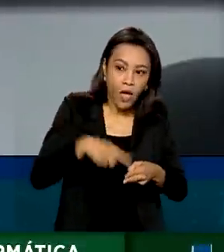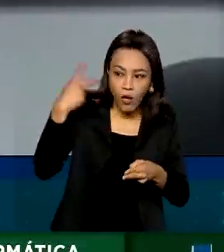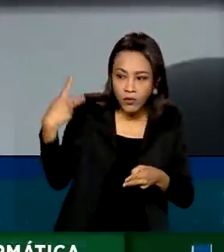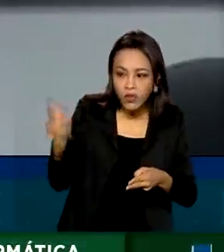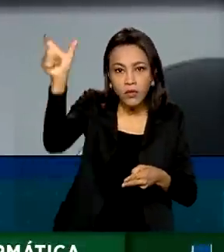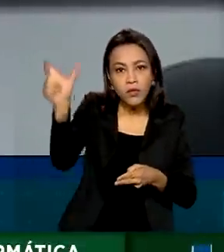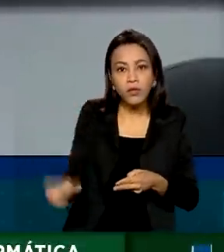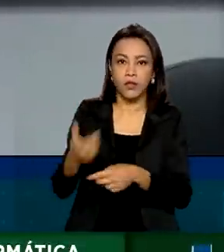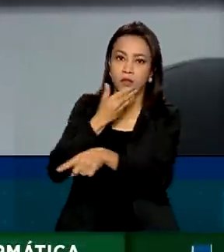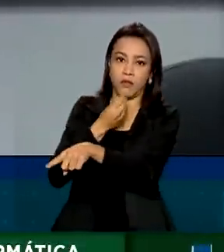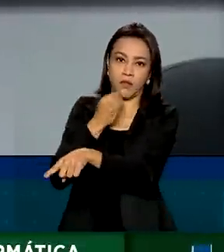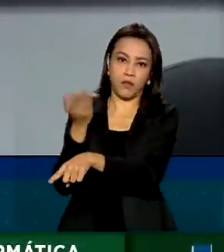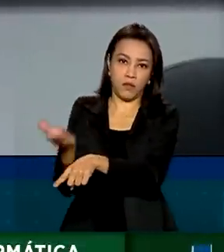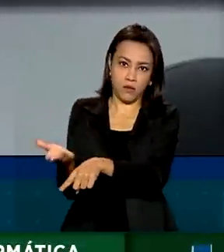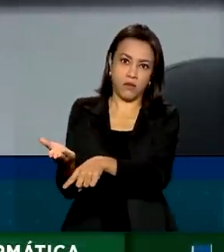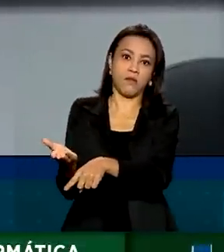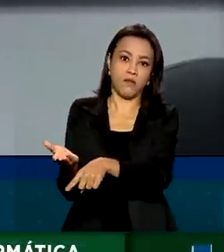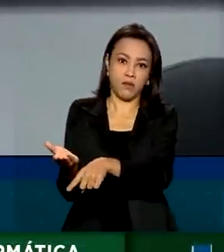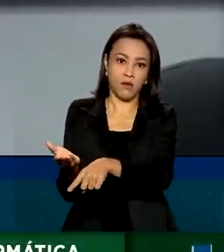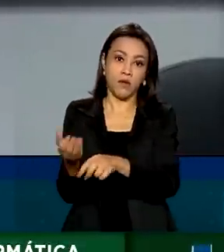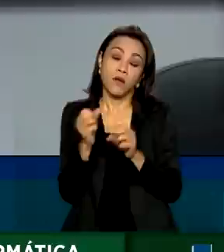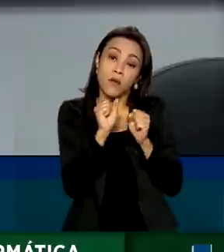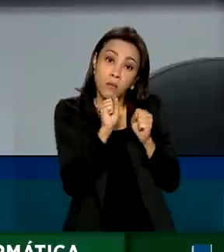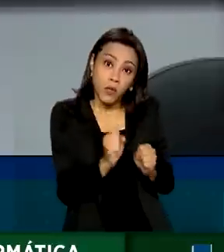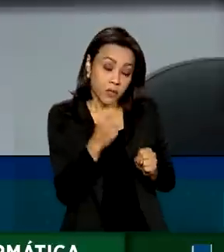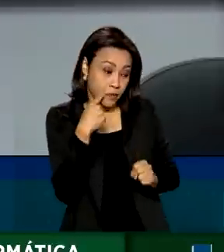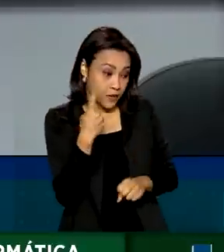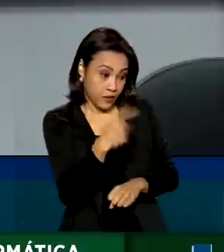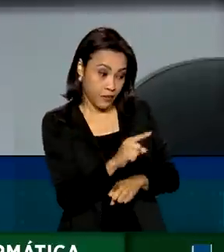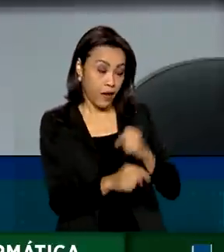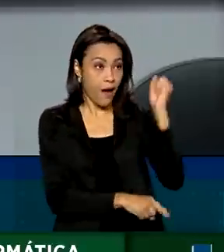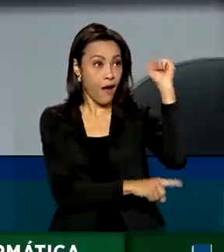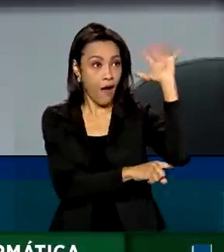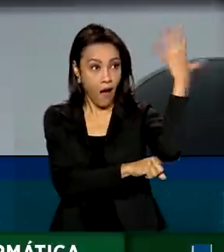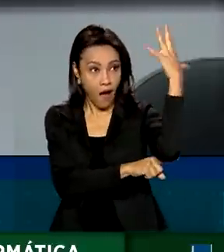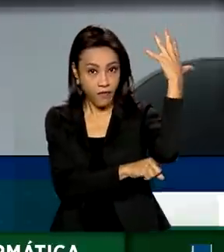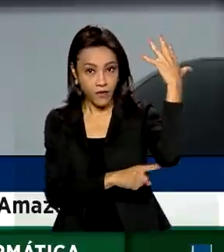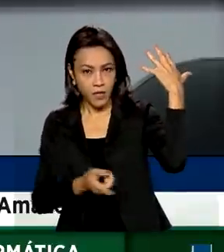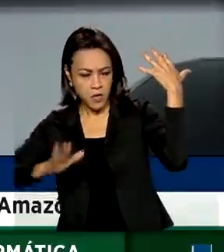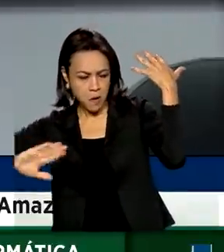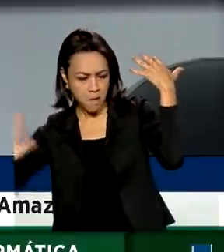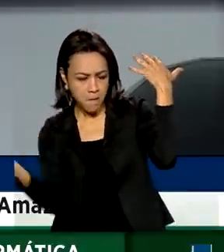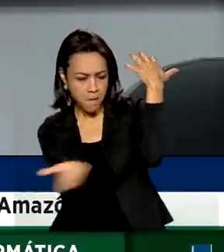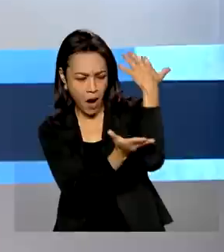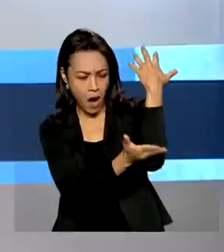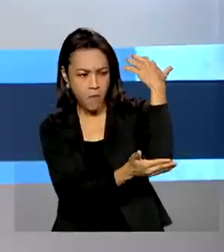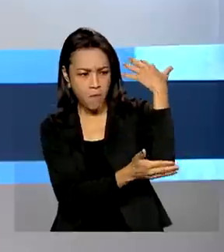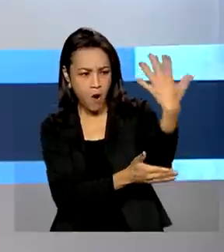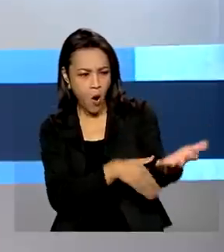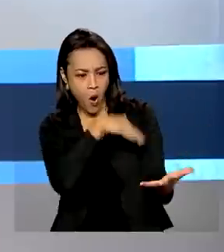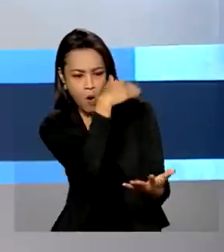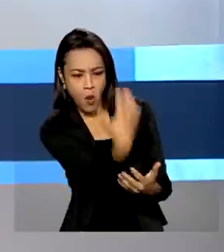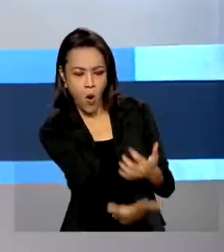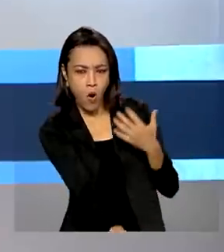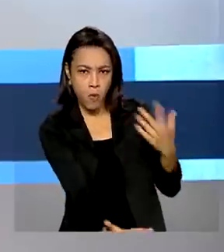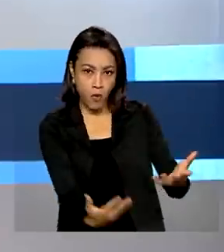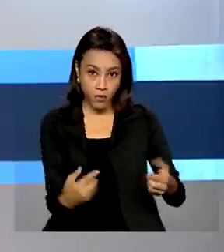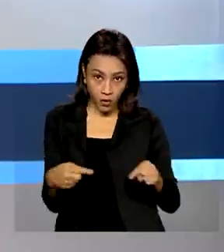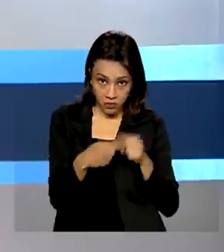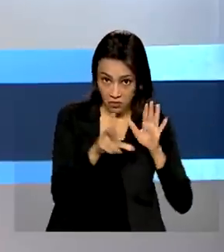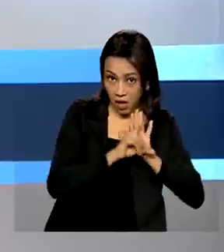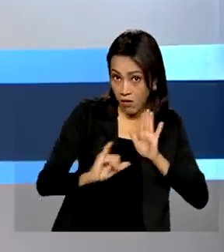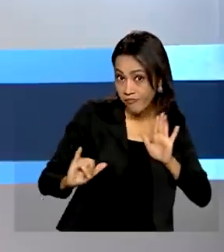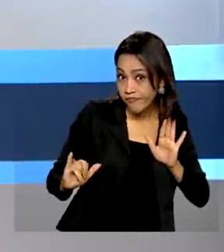Pode ver se aquela árvore, se aquele desmatamento é legal ou ilegal. Você